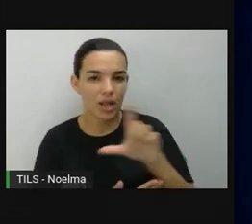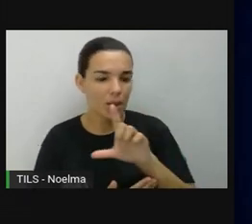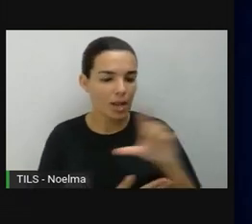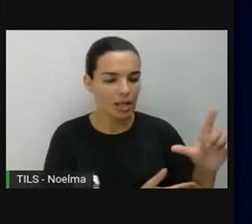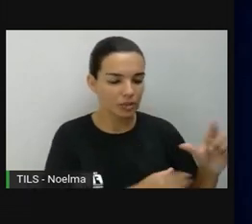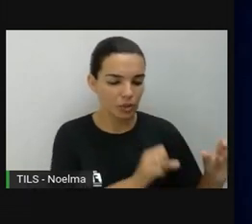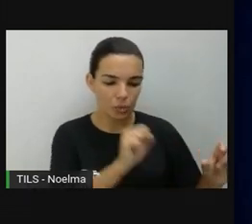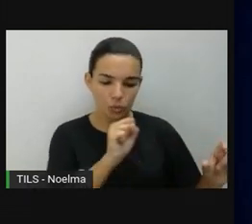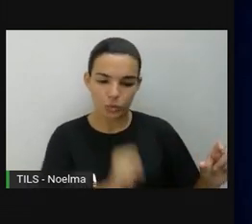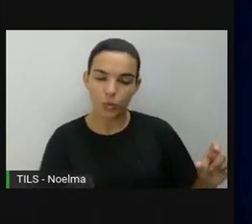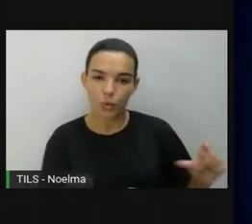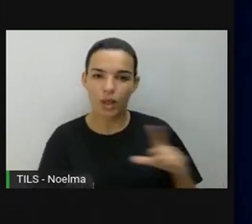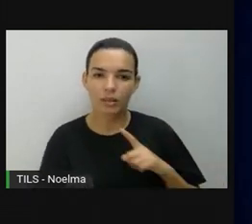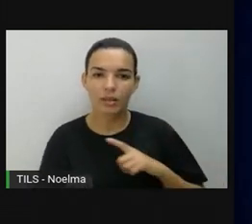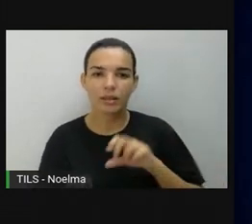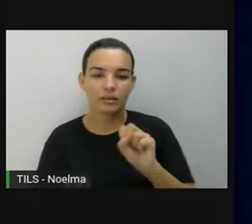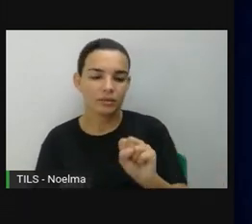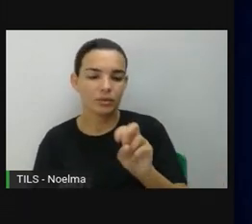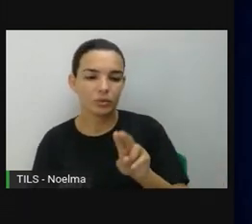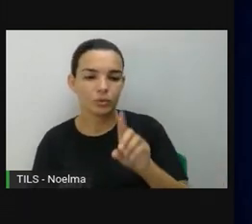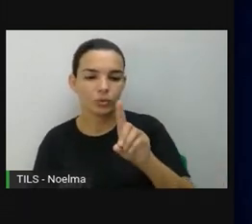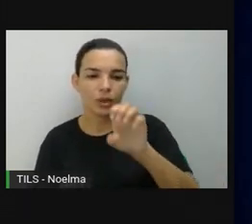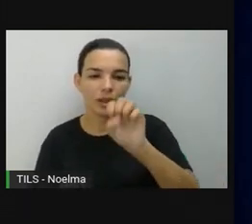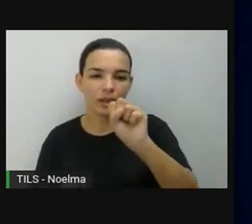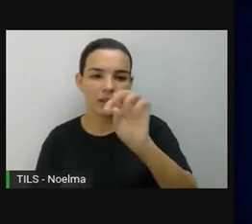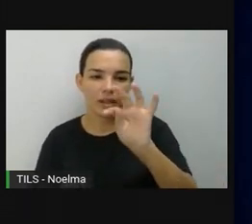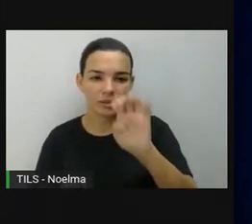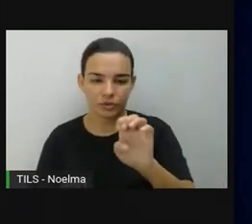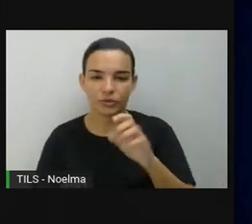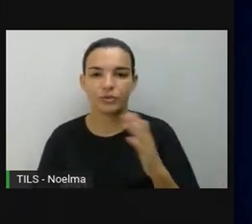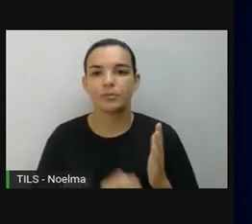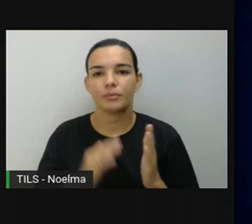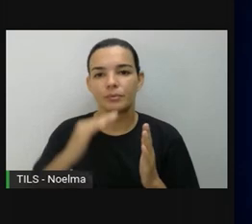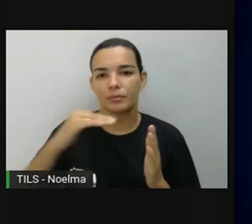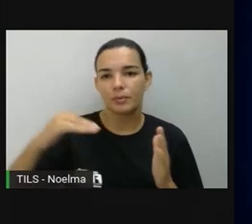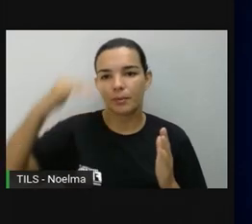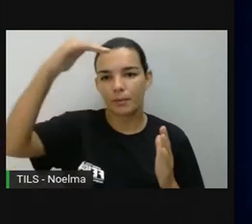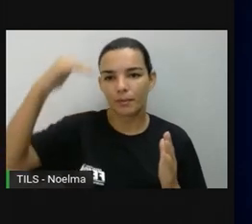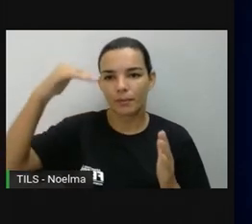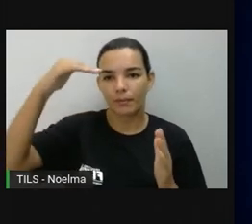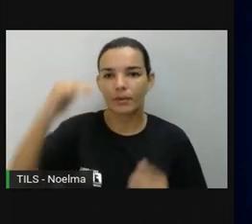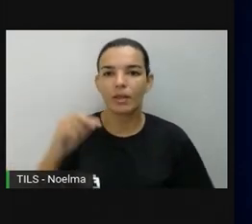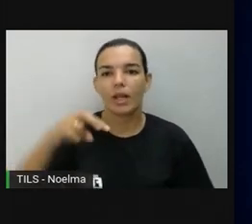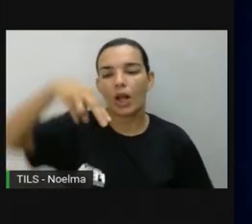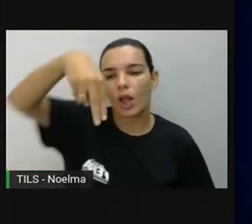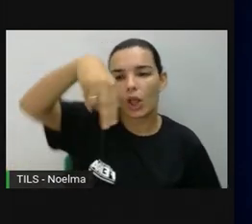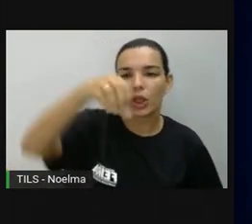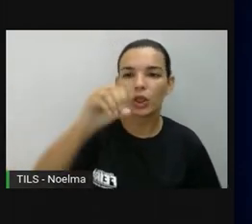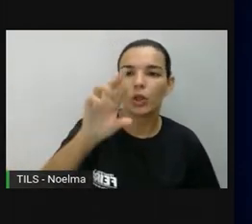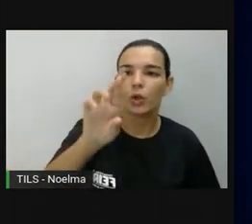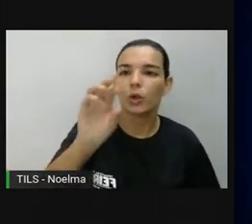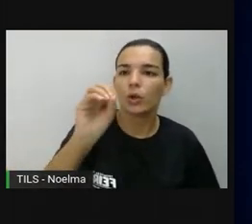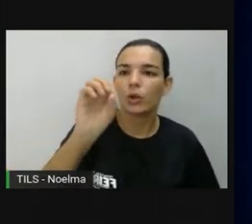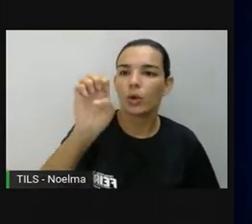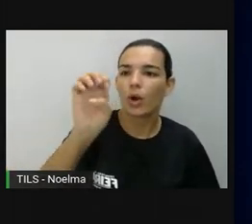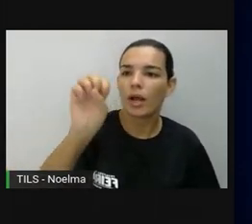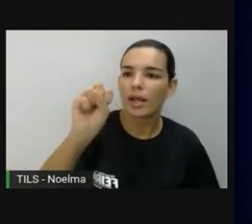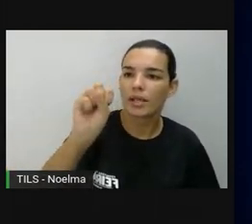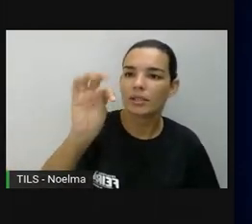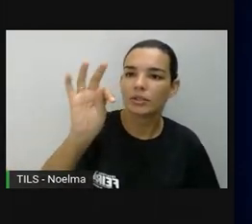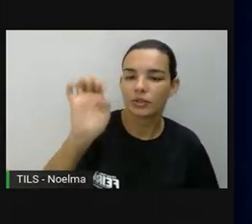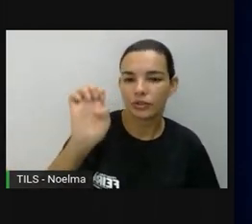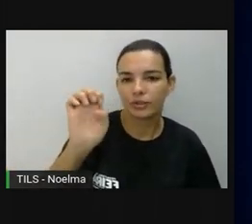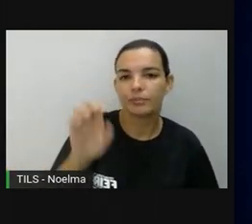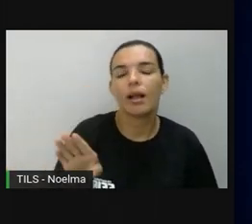e o sul, noroeste, entre norte e oeste, e sudoeste,